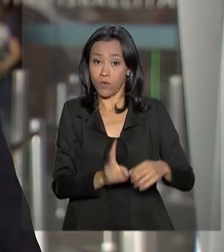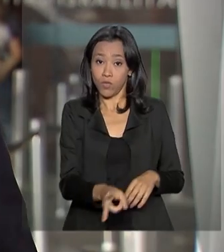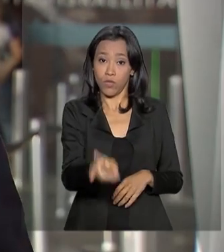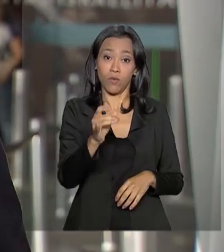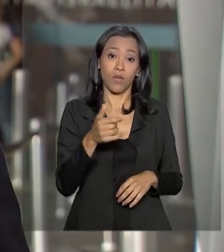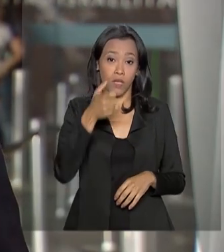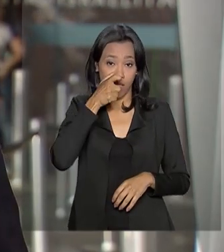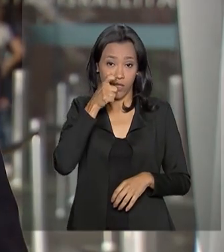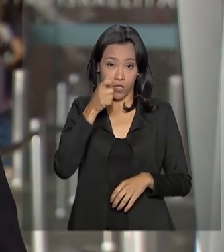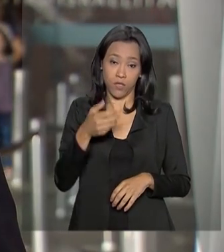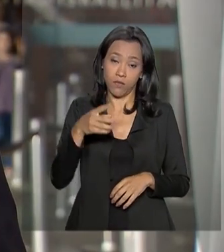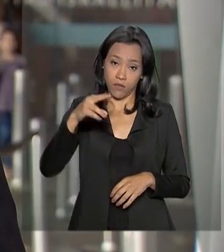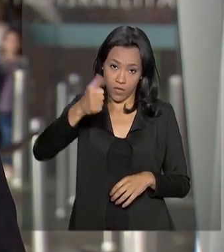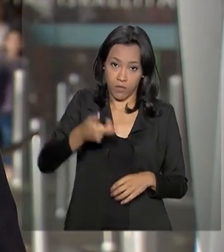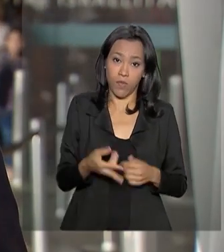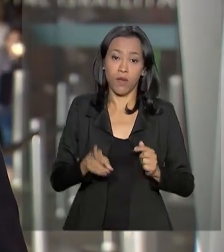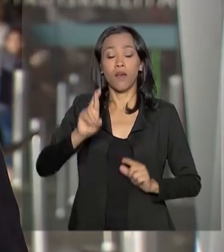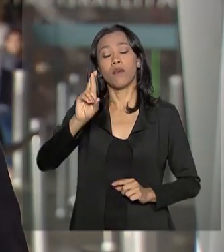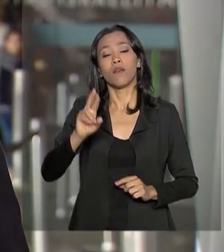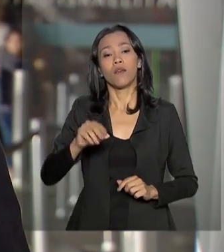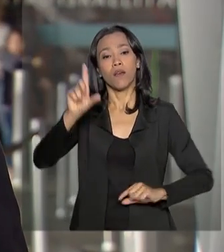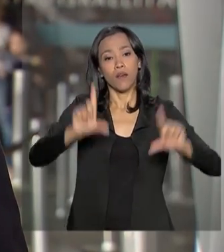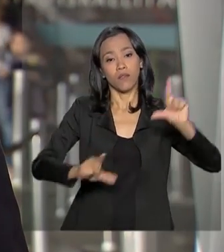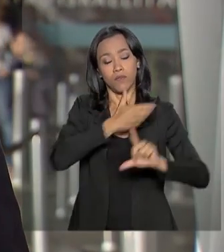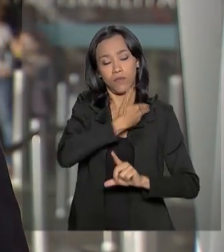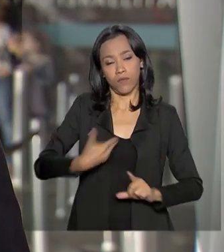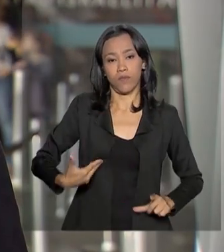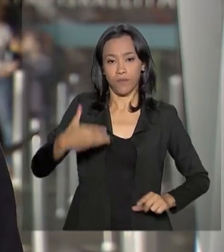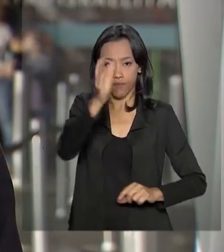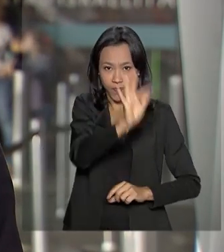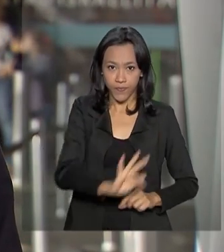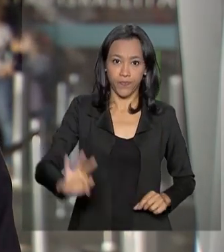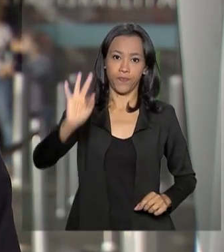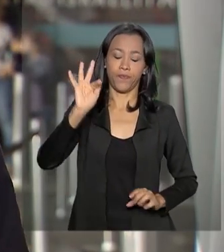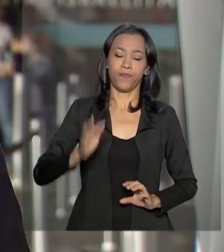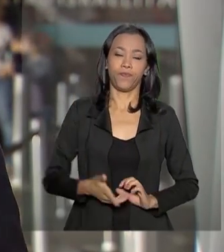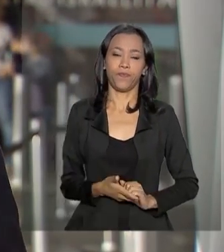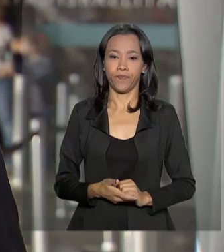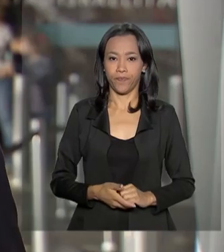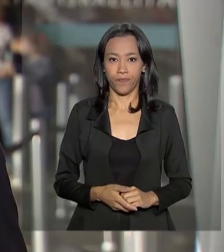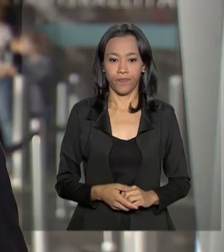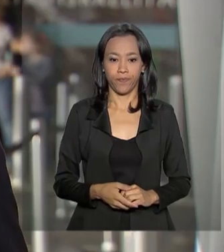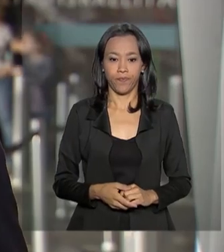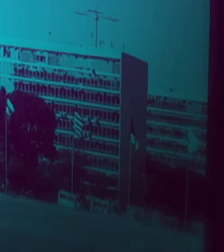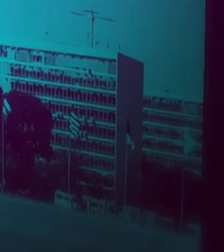acompanhando a programação da NBR, a TV do Governo Federal.